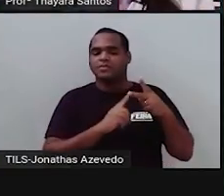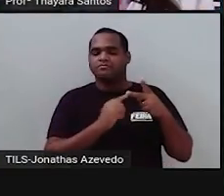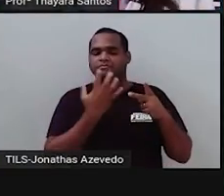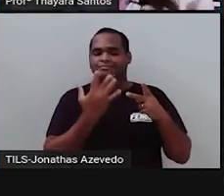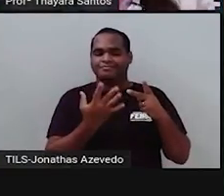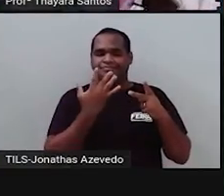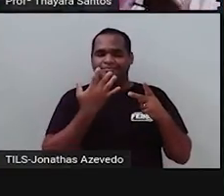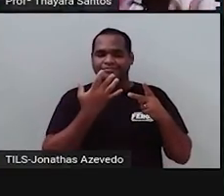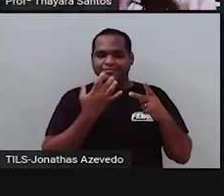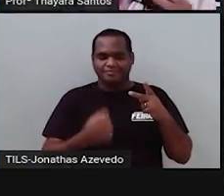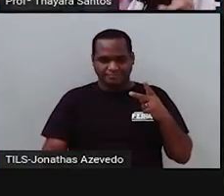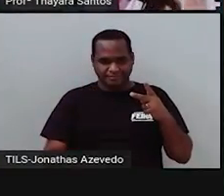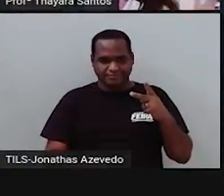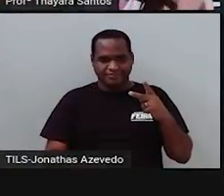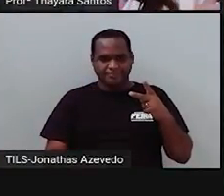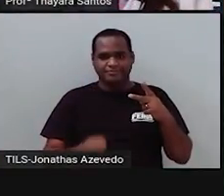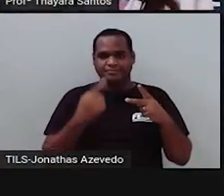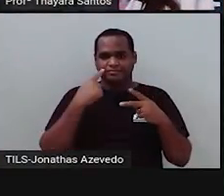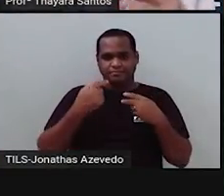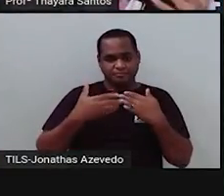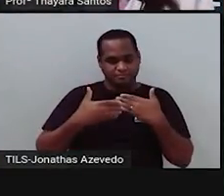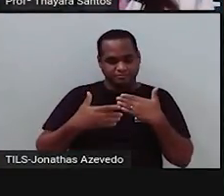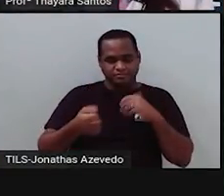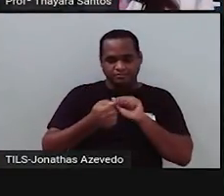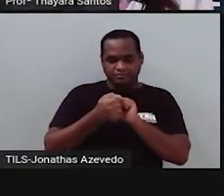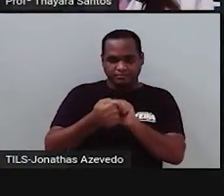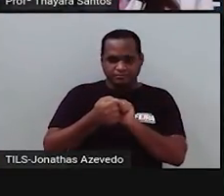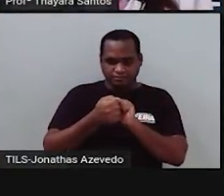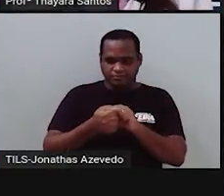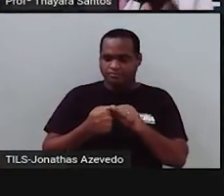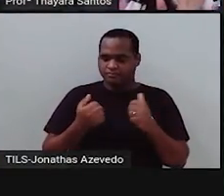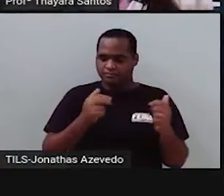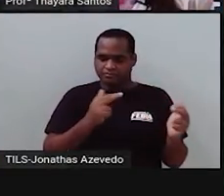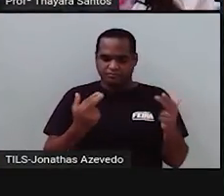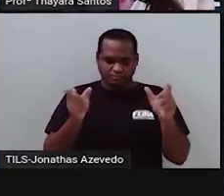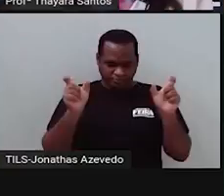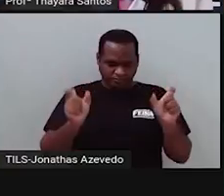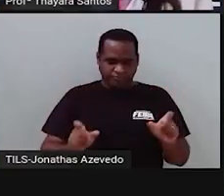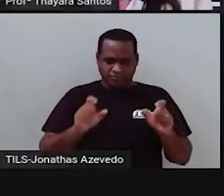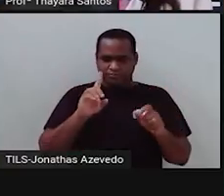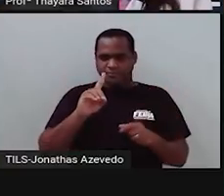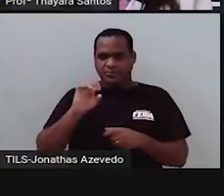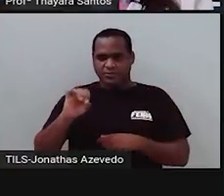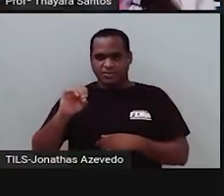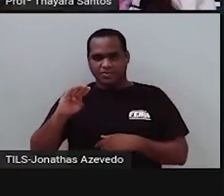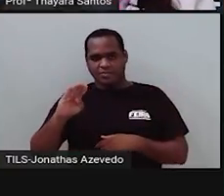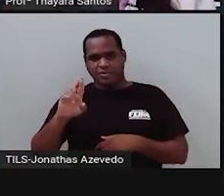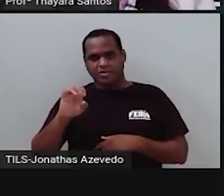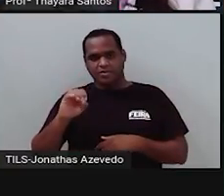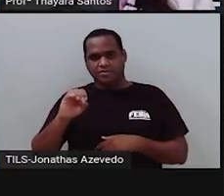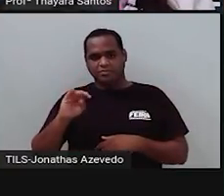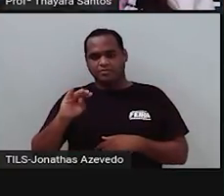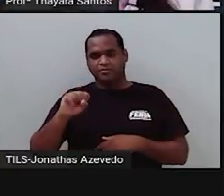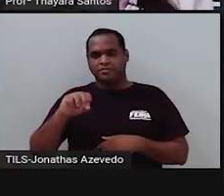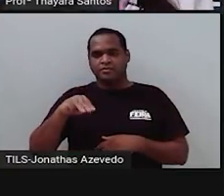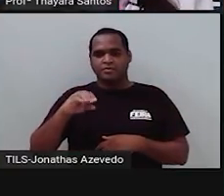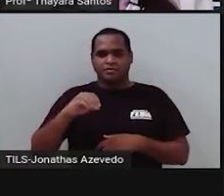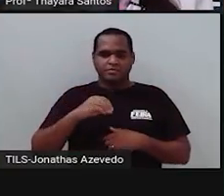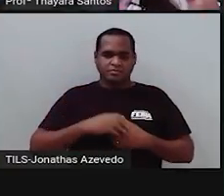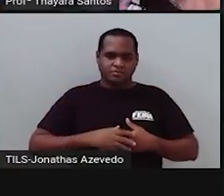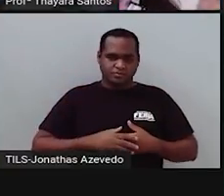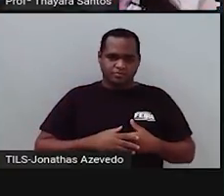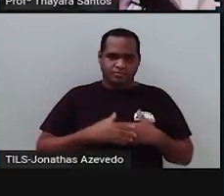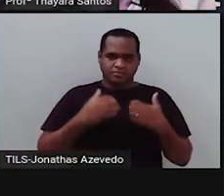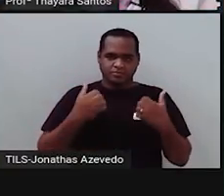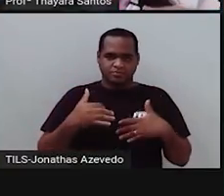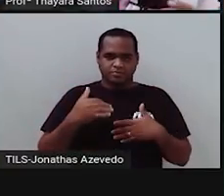esse acompanhamento de duas características simultâneas, a gente chama de dibridismo. Então, ele